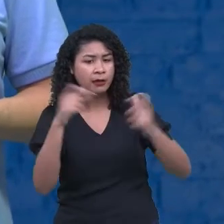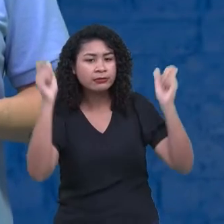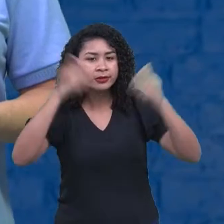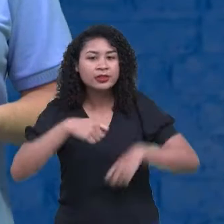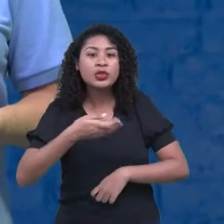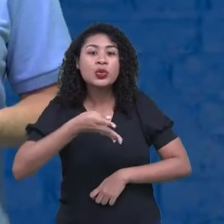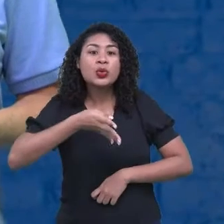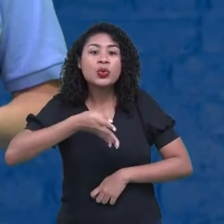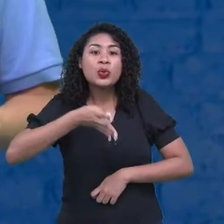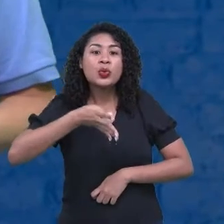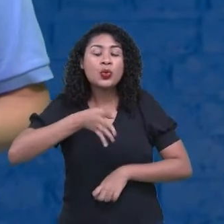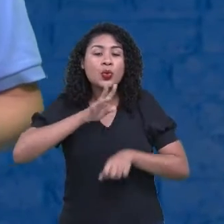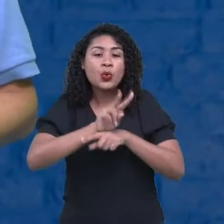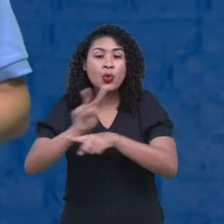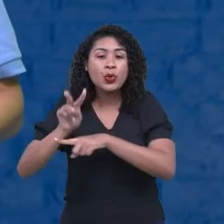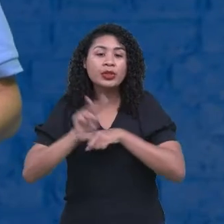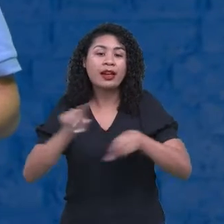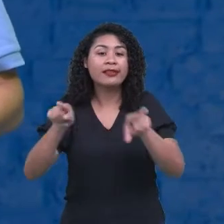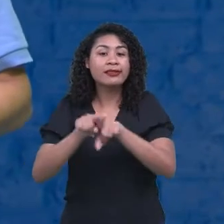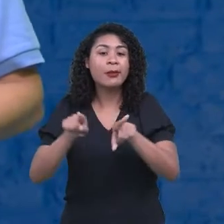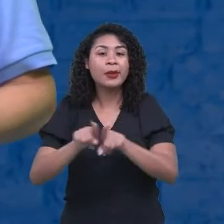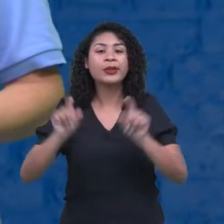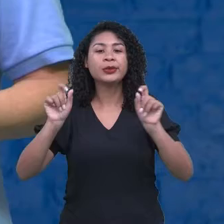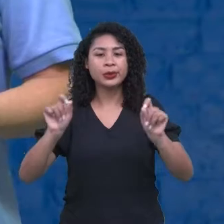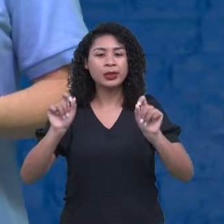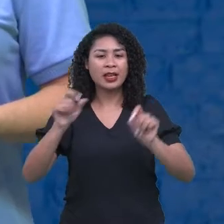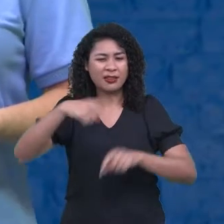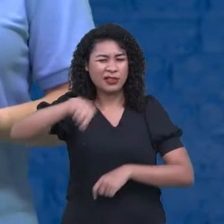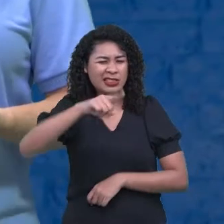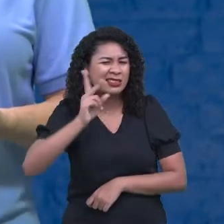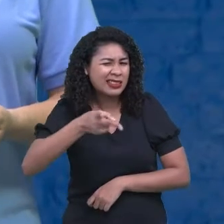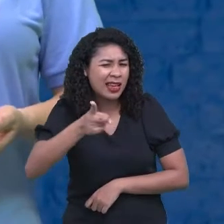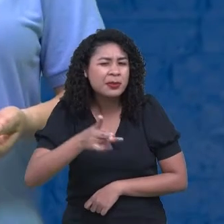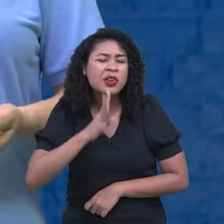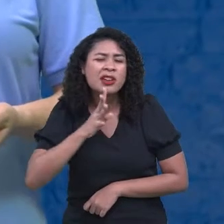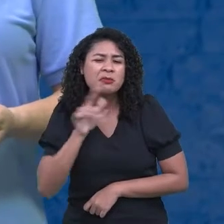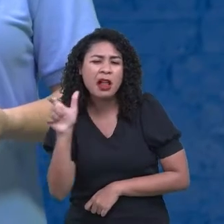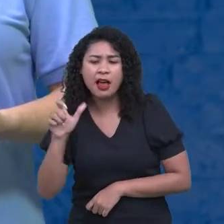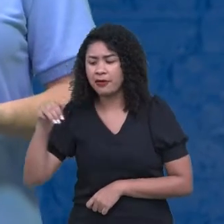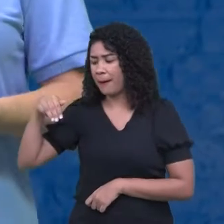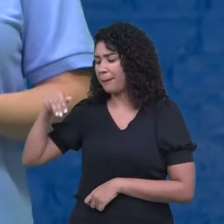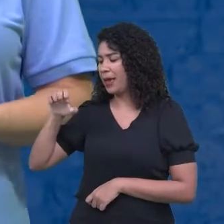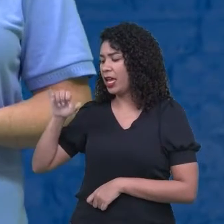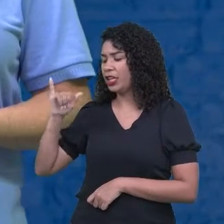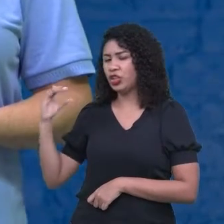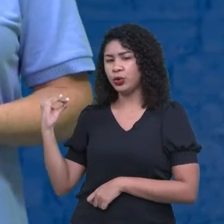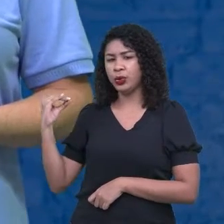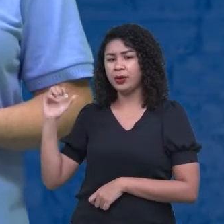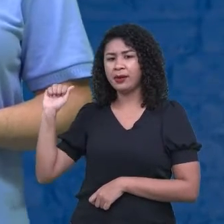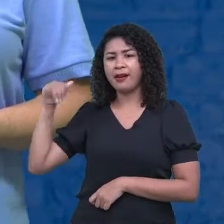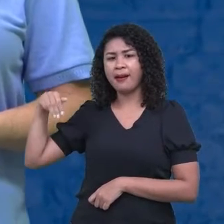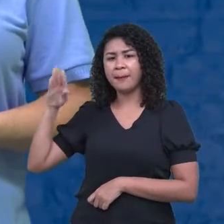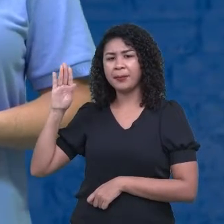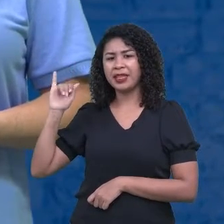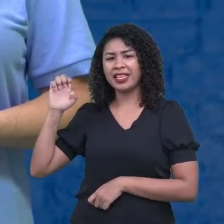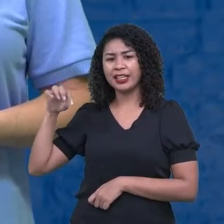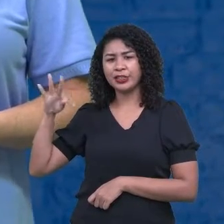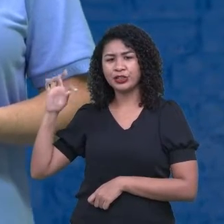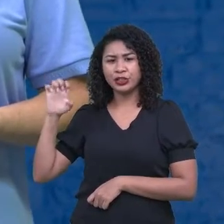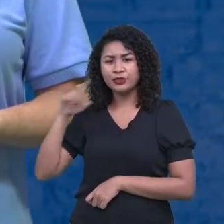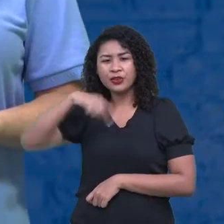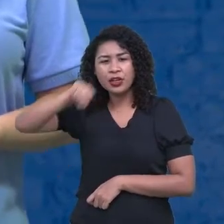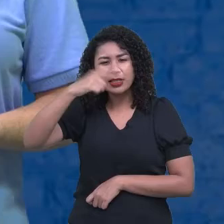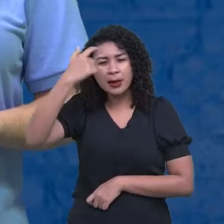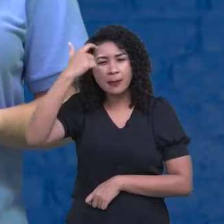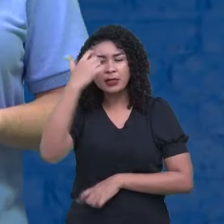Que envolve, quando nós falamos meio ambiente, muitas pessoas voltam lá. Floresta. O meio ambiente. O natural. Isso também faz